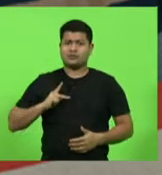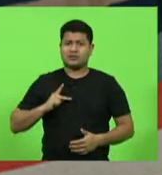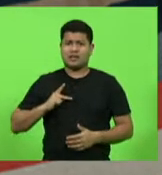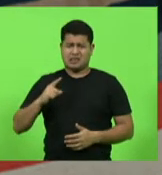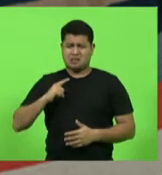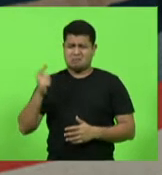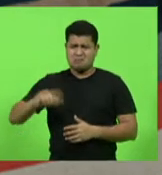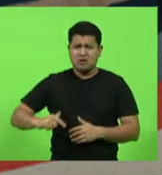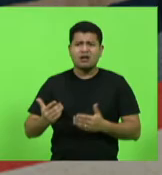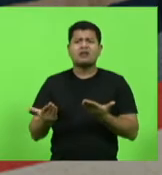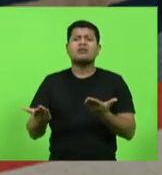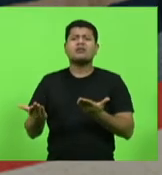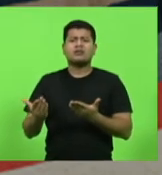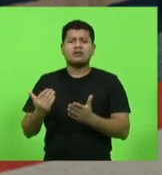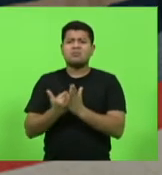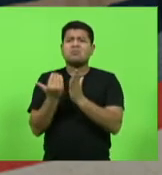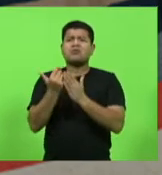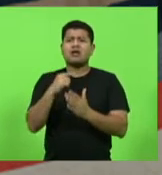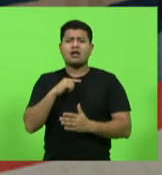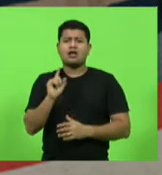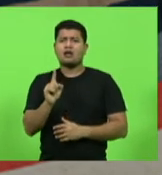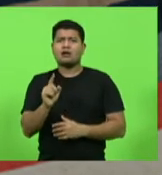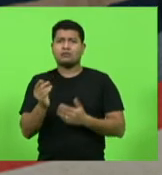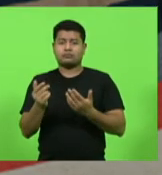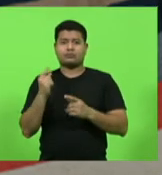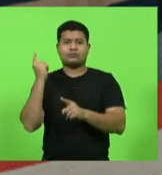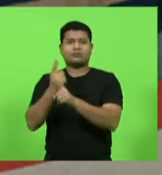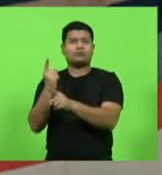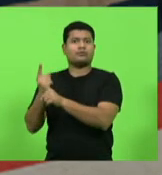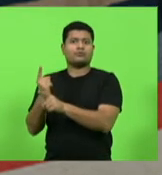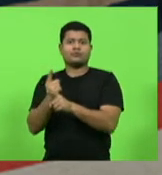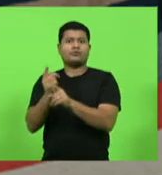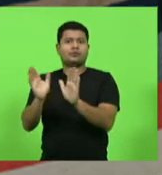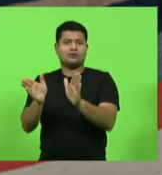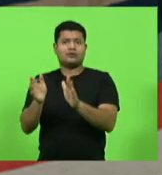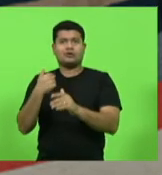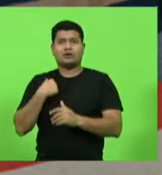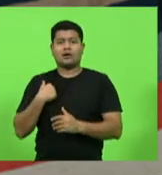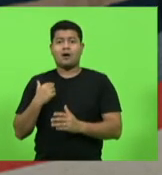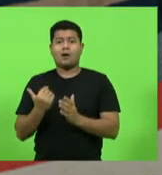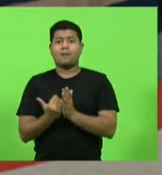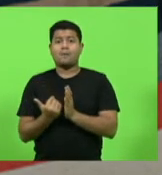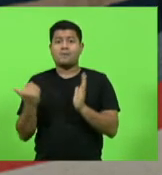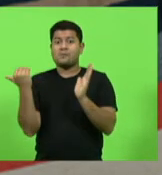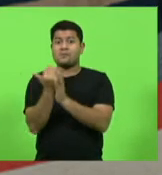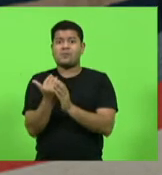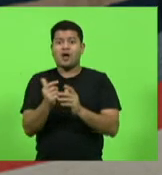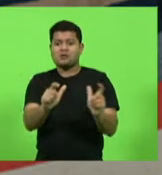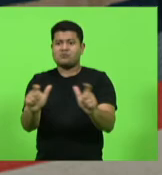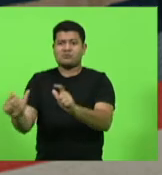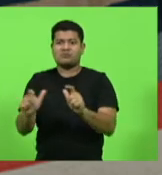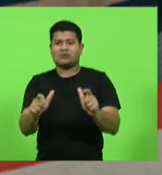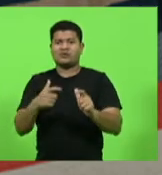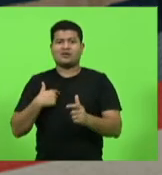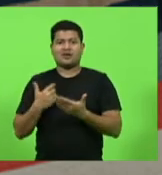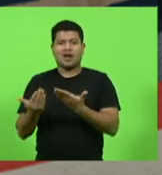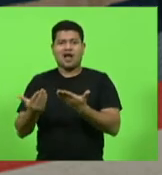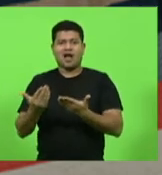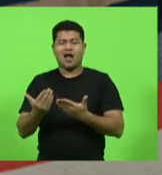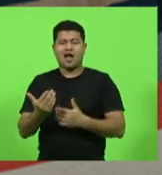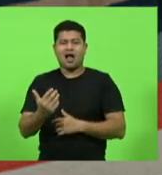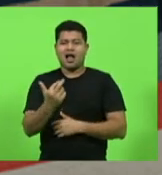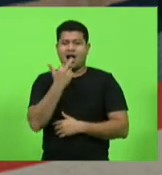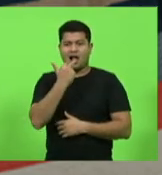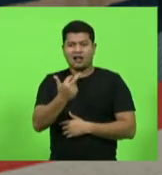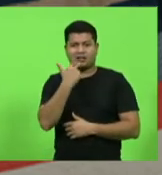Vamos adiante, olha só o que a gente encontrou. Existem mais locais onde essa linguagem de gênero neutra está sendo utilizada.